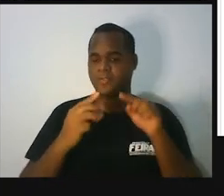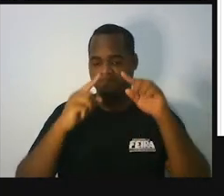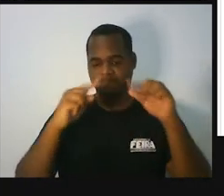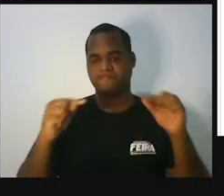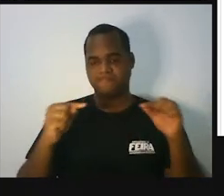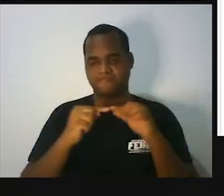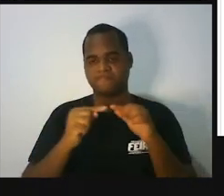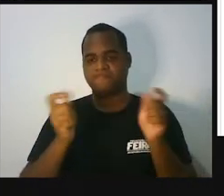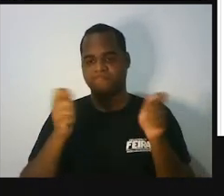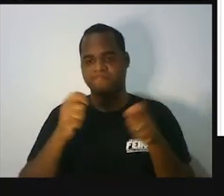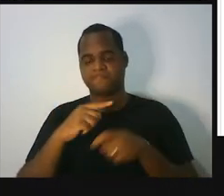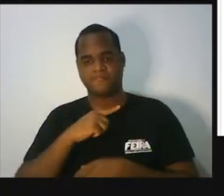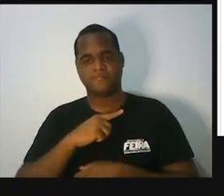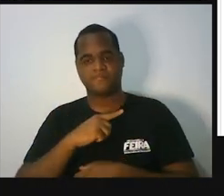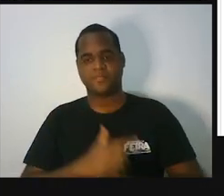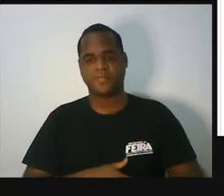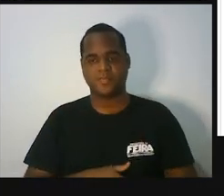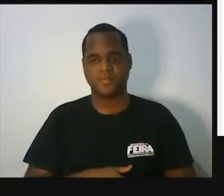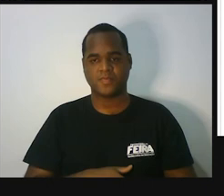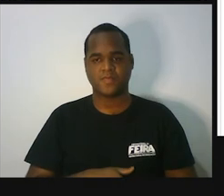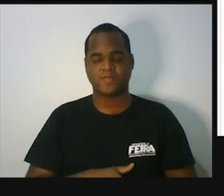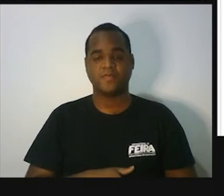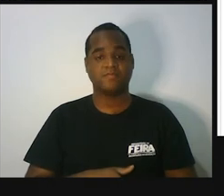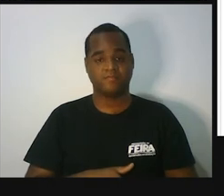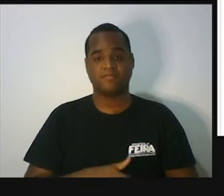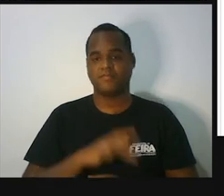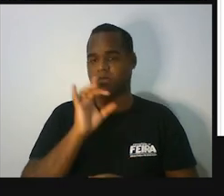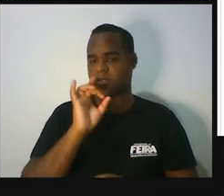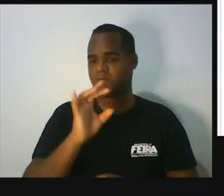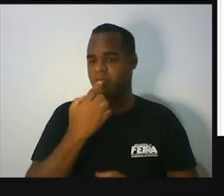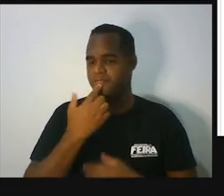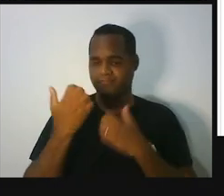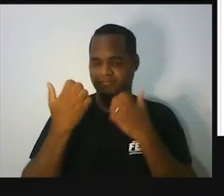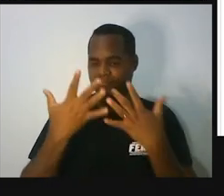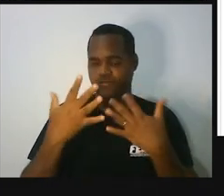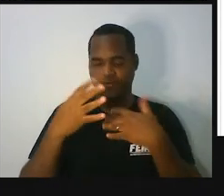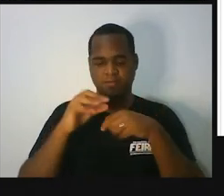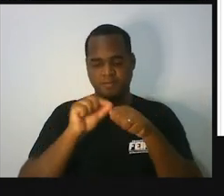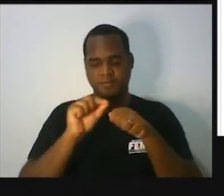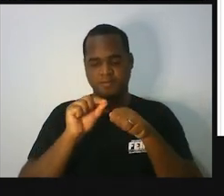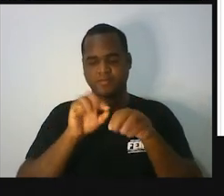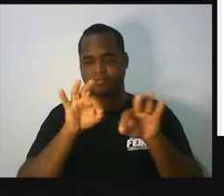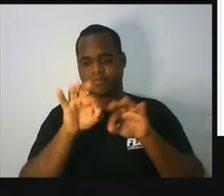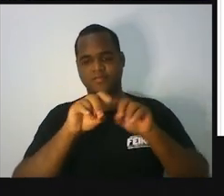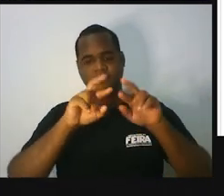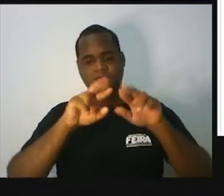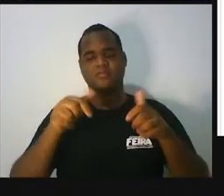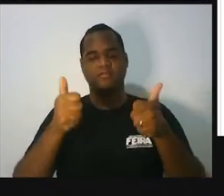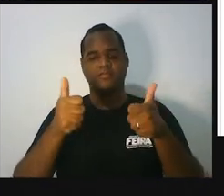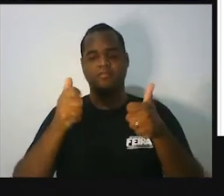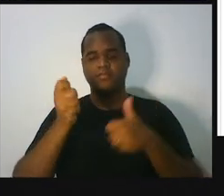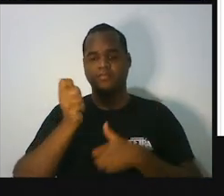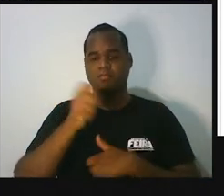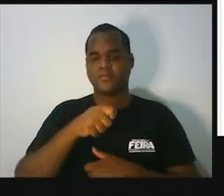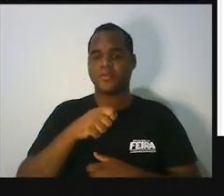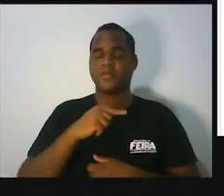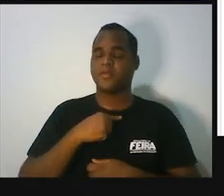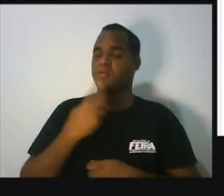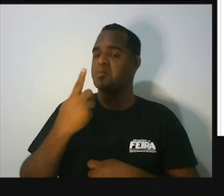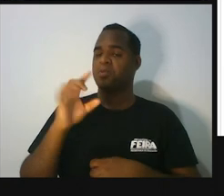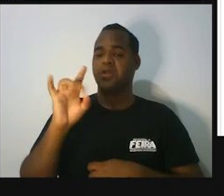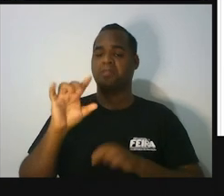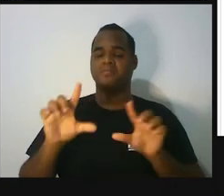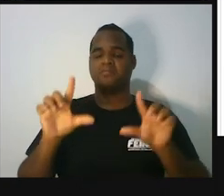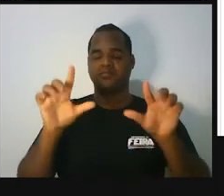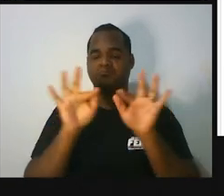só para a gente fazer as duas coisas em uma tela só e